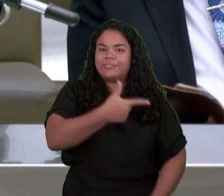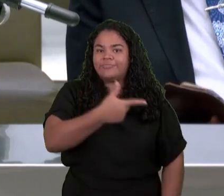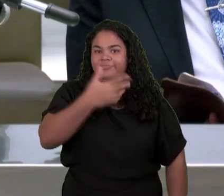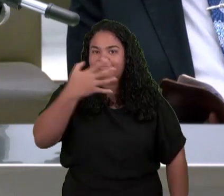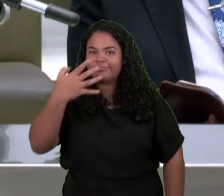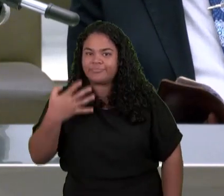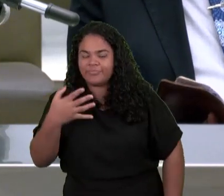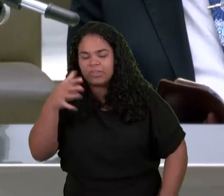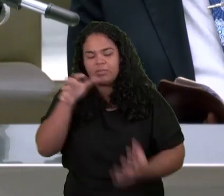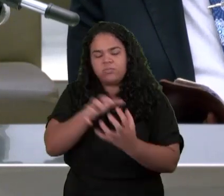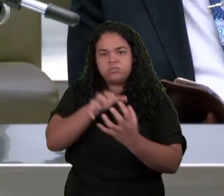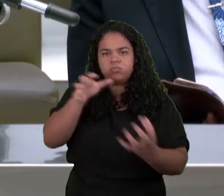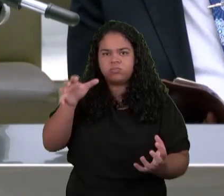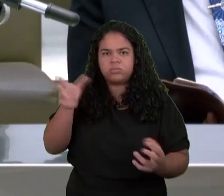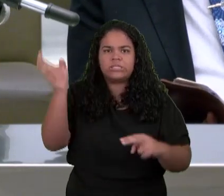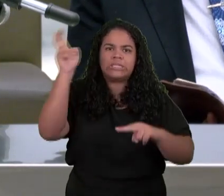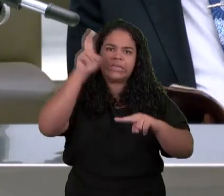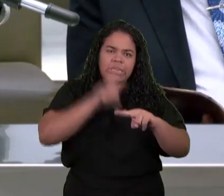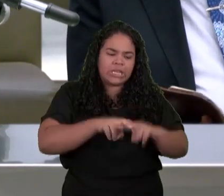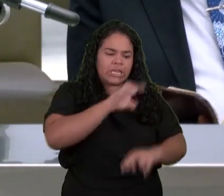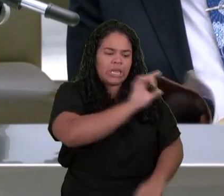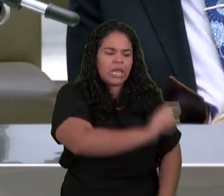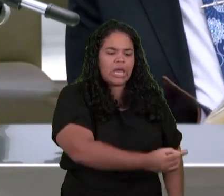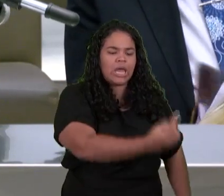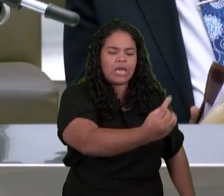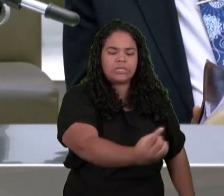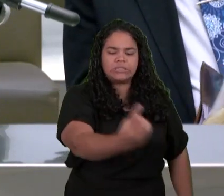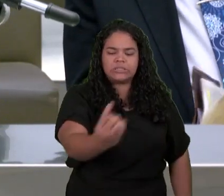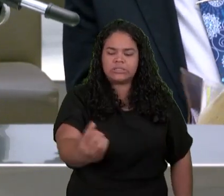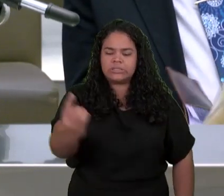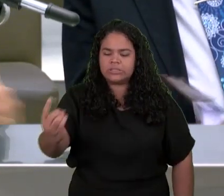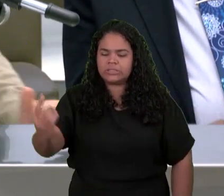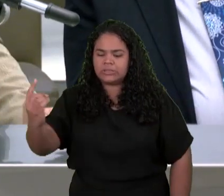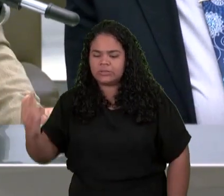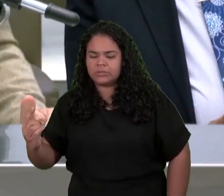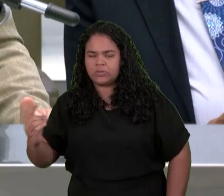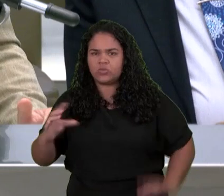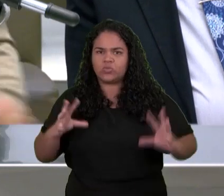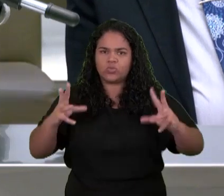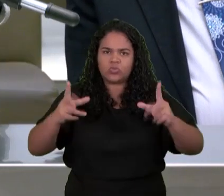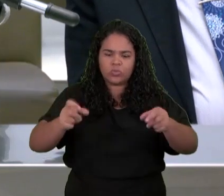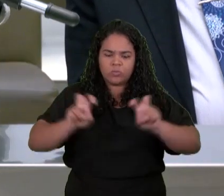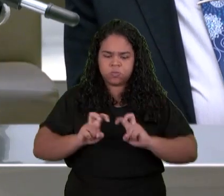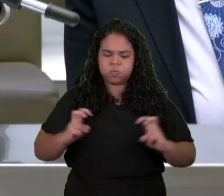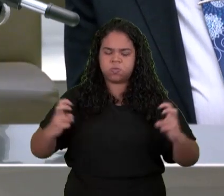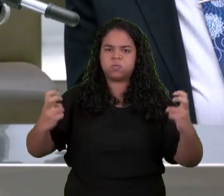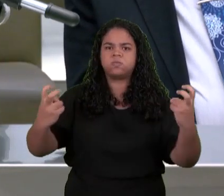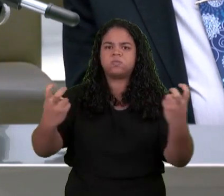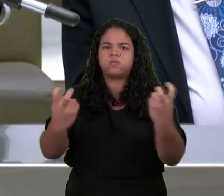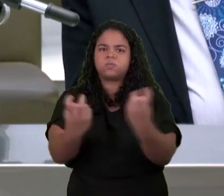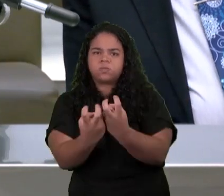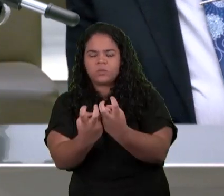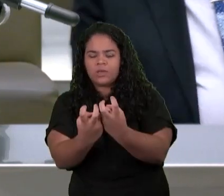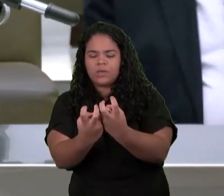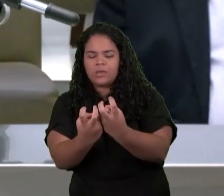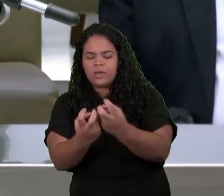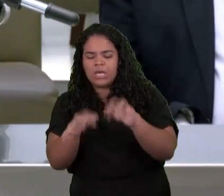Naqueles Tronos Citados Mas ele Continua Ele diz E vi